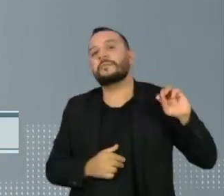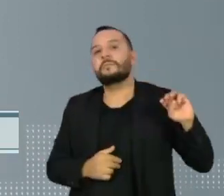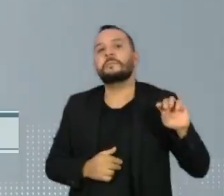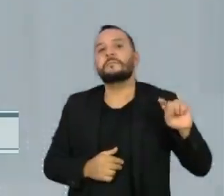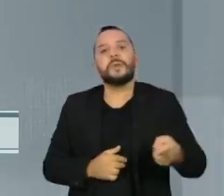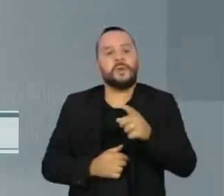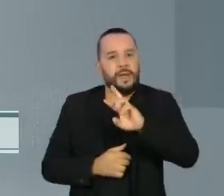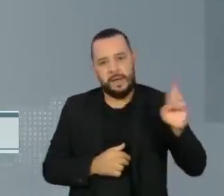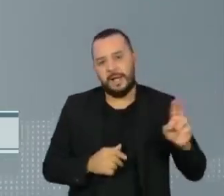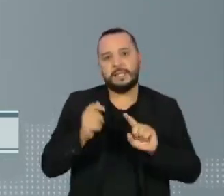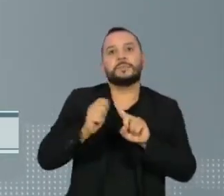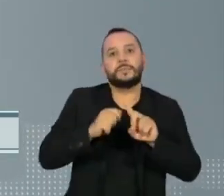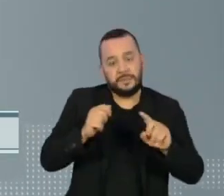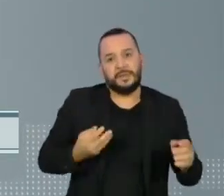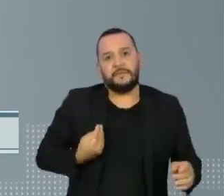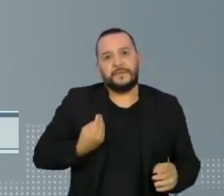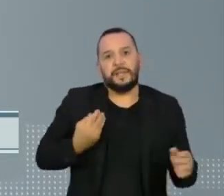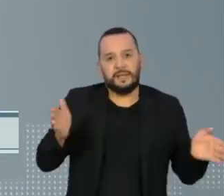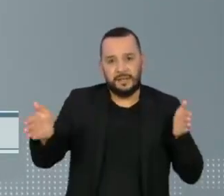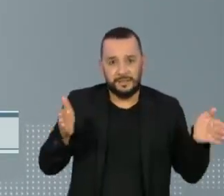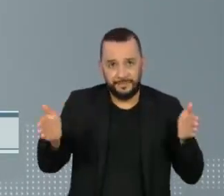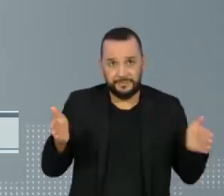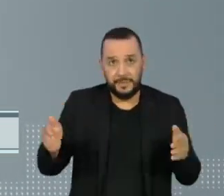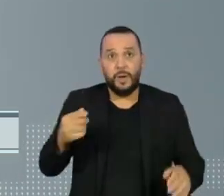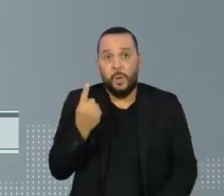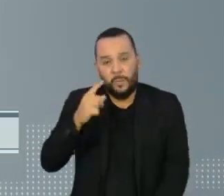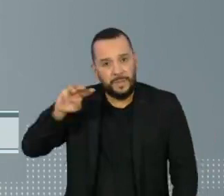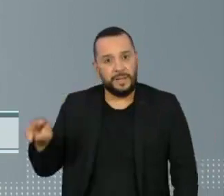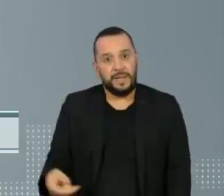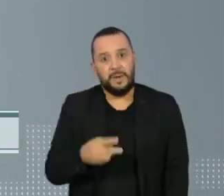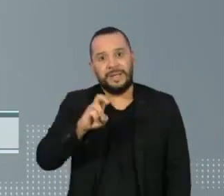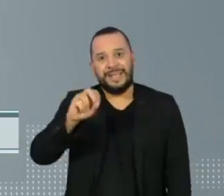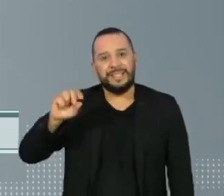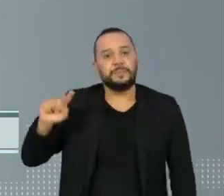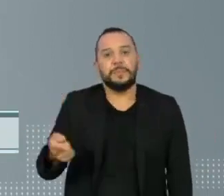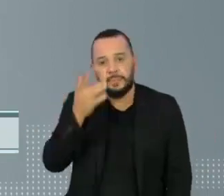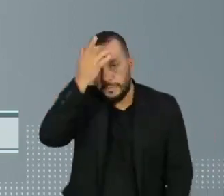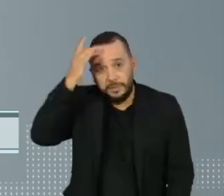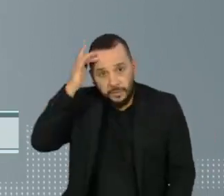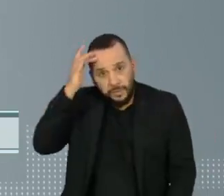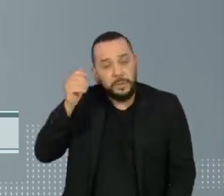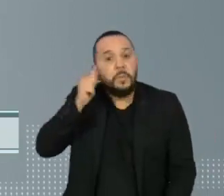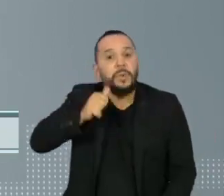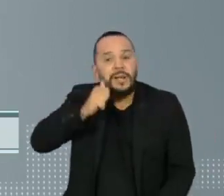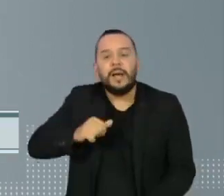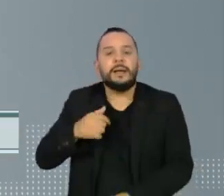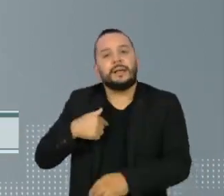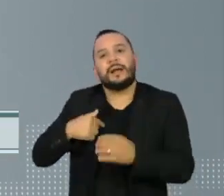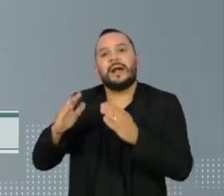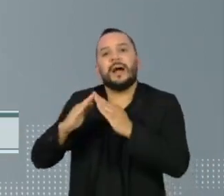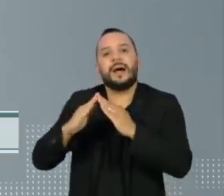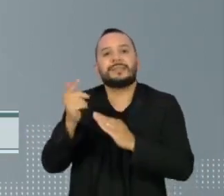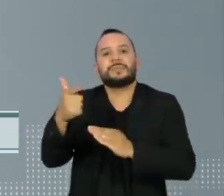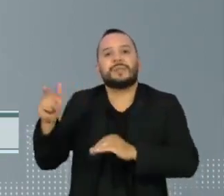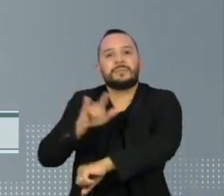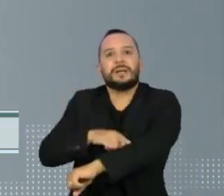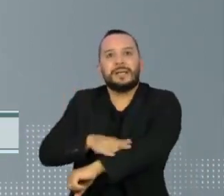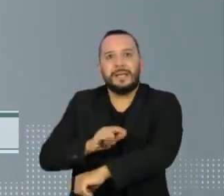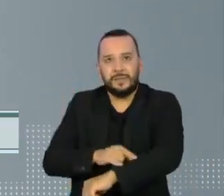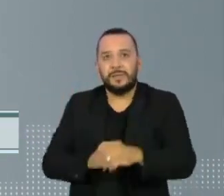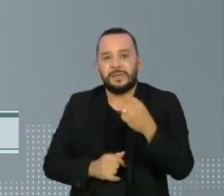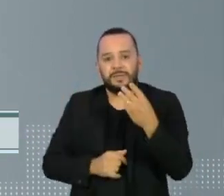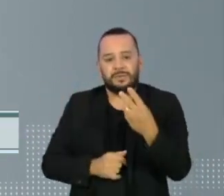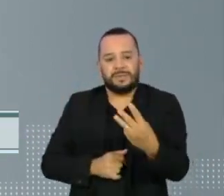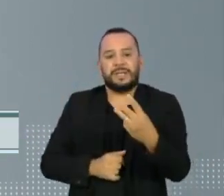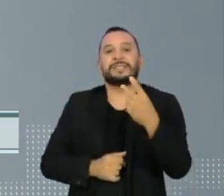absorventes. Um milhão e meio de mulheres vivem em residências sem banheiros. 213 mil meninas frequentam